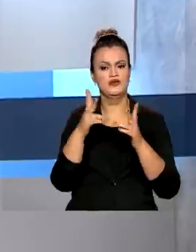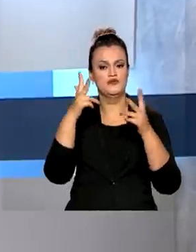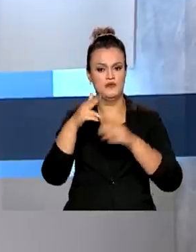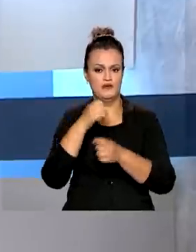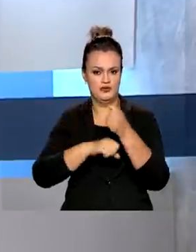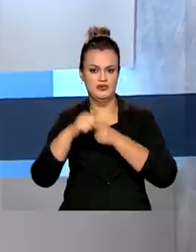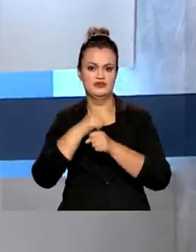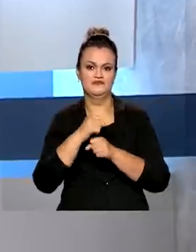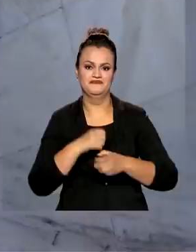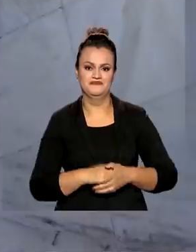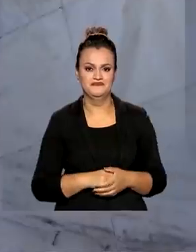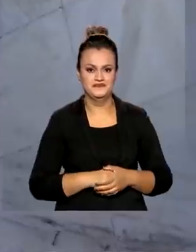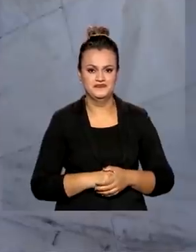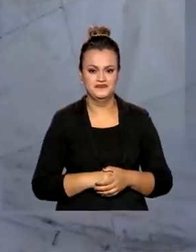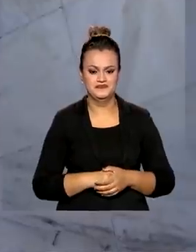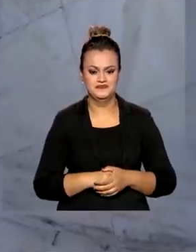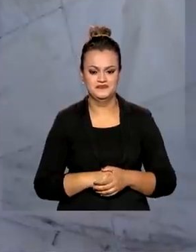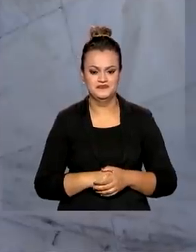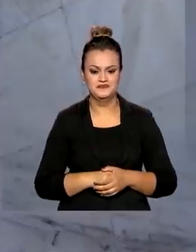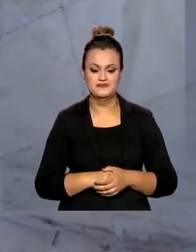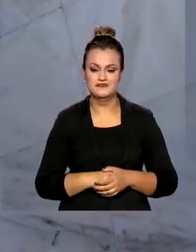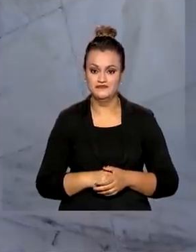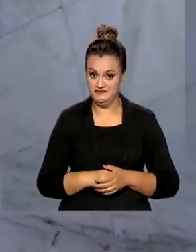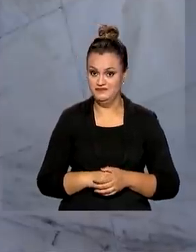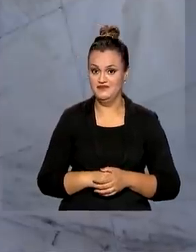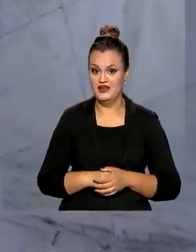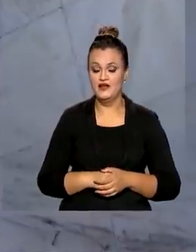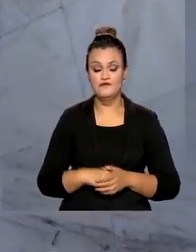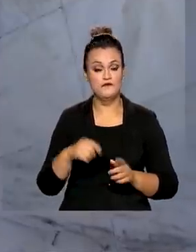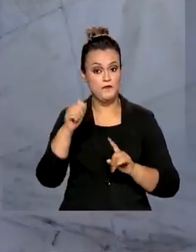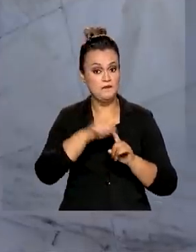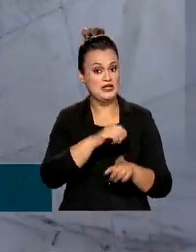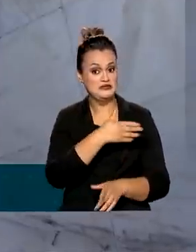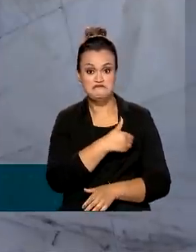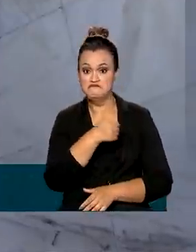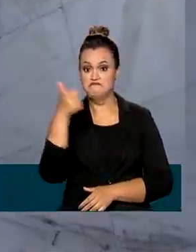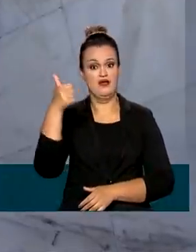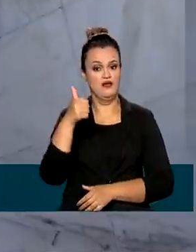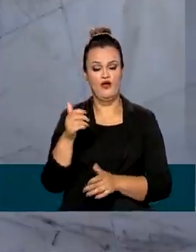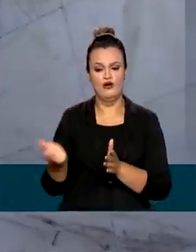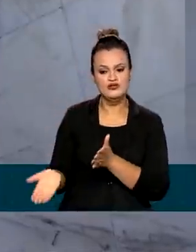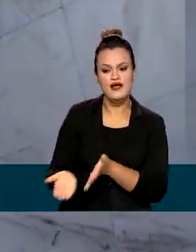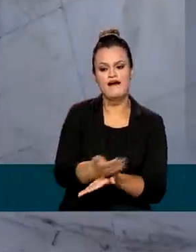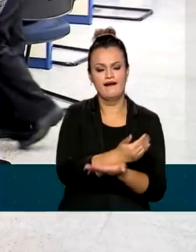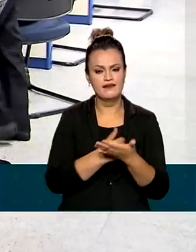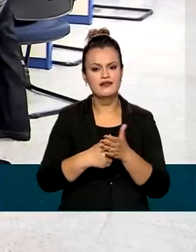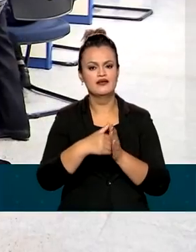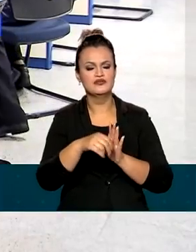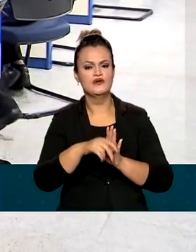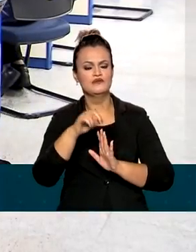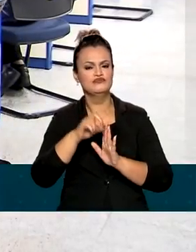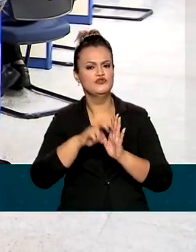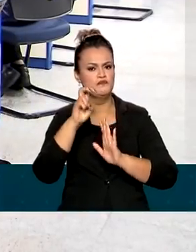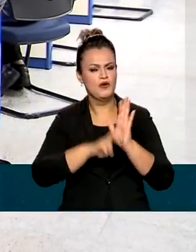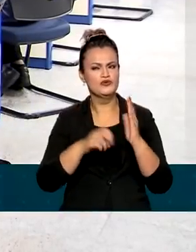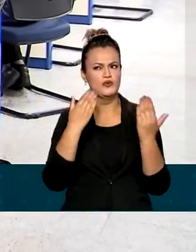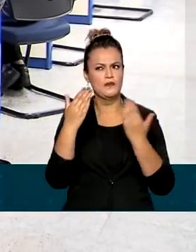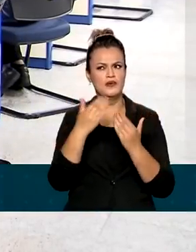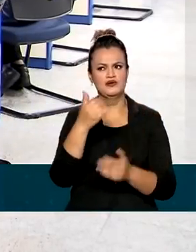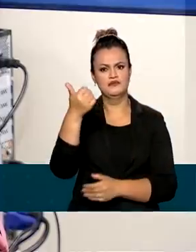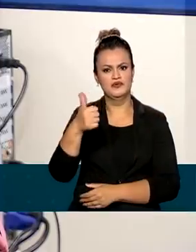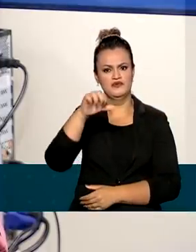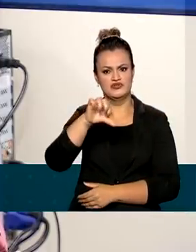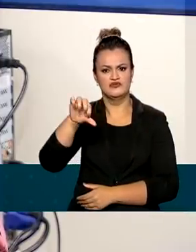do ano passado. Este foi o melhor mês de março em arrecadação de impostos desde 1995,